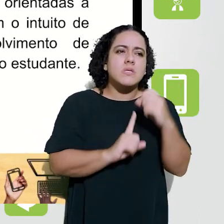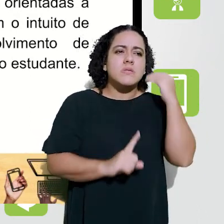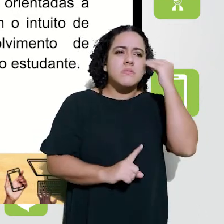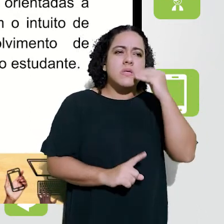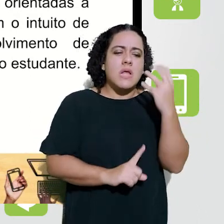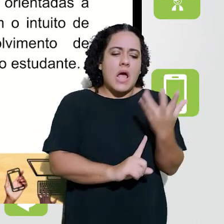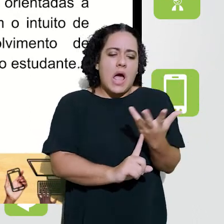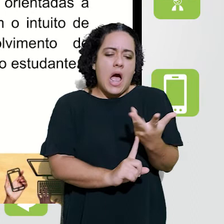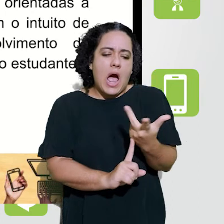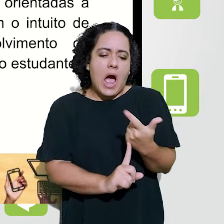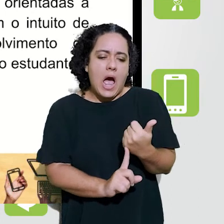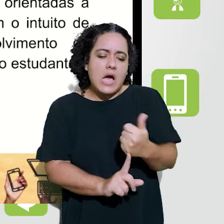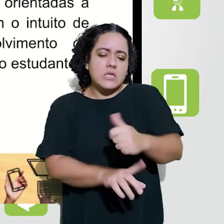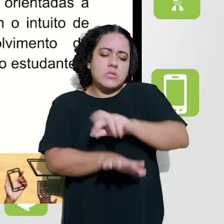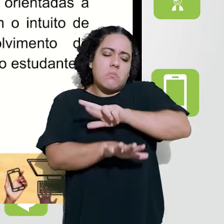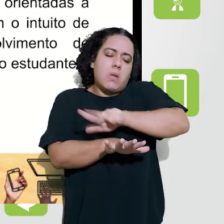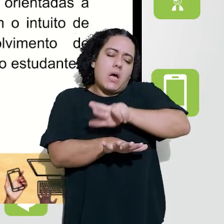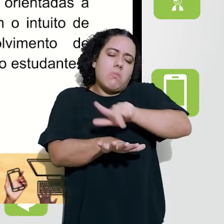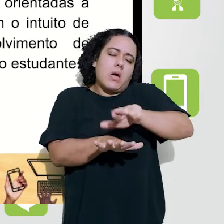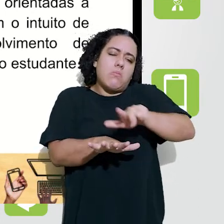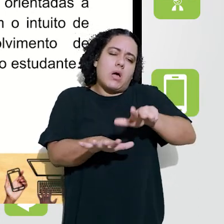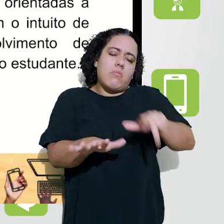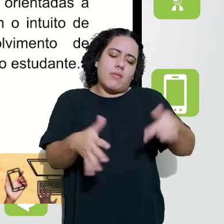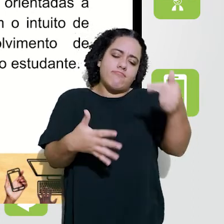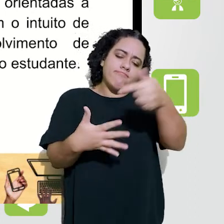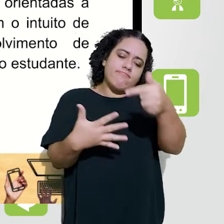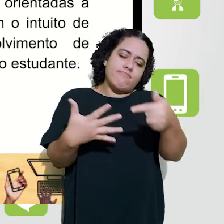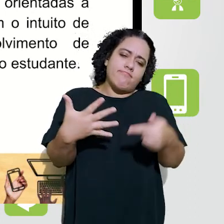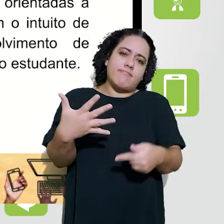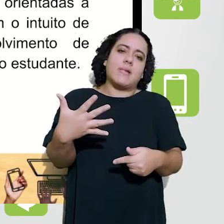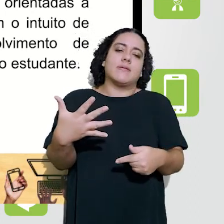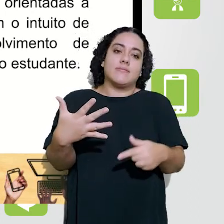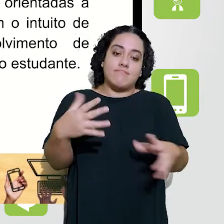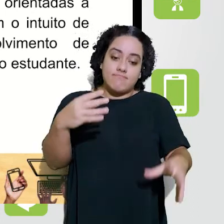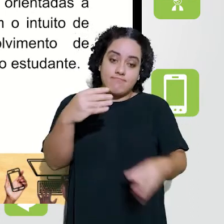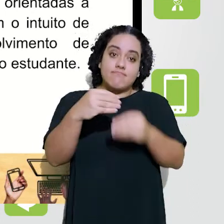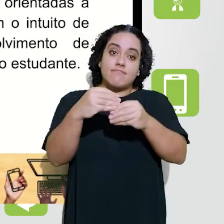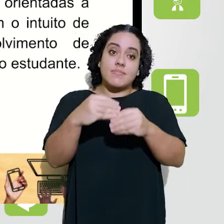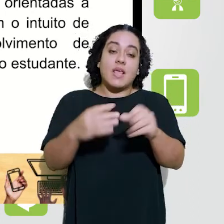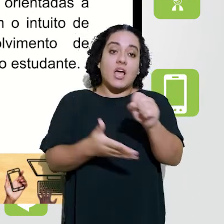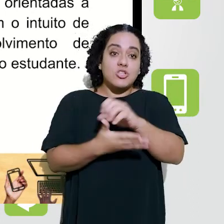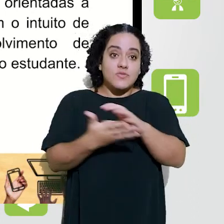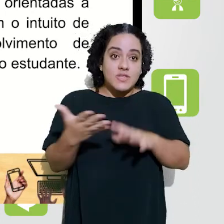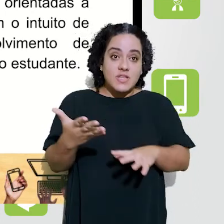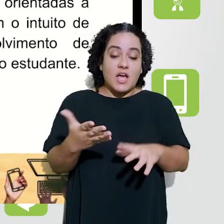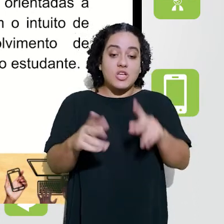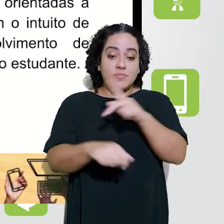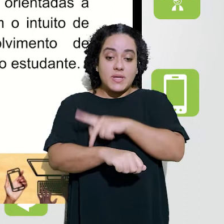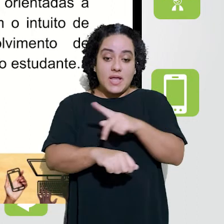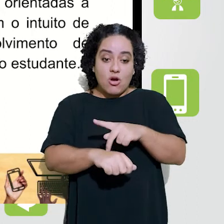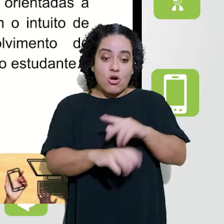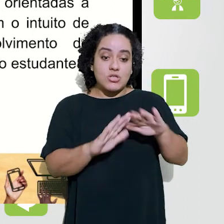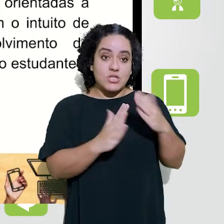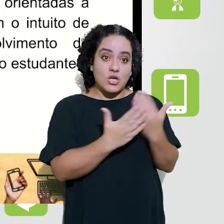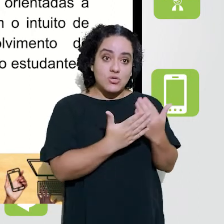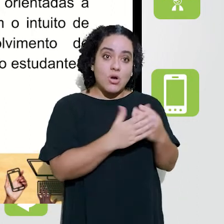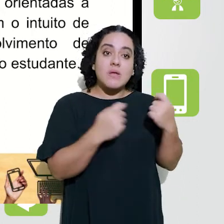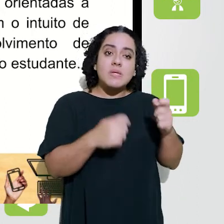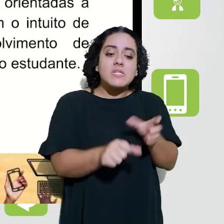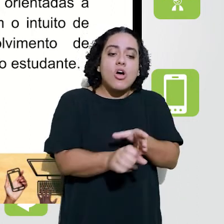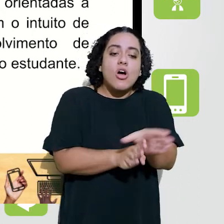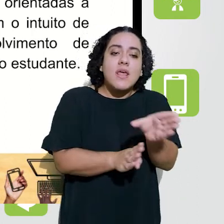técnicas, artísticas e tantas outras que a gente já sabe que estão aí mapeadas. As atividades